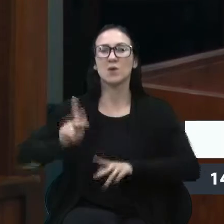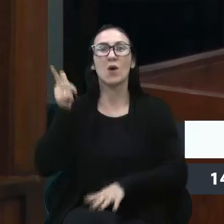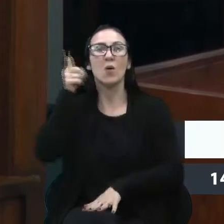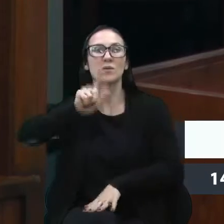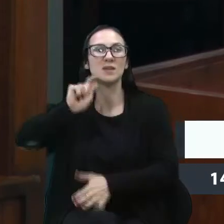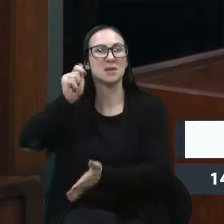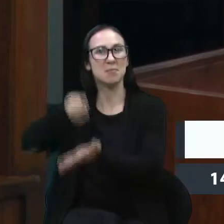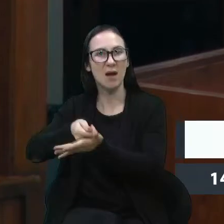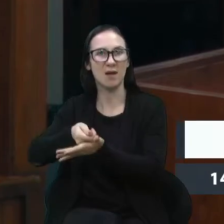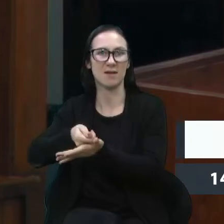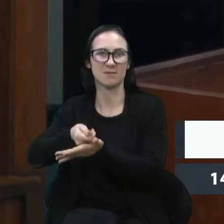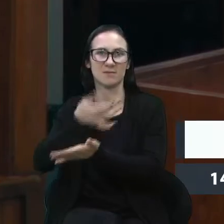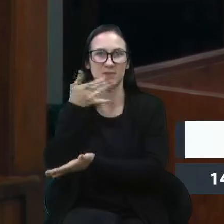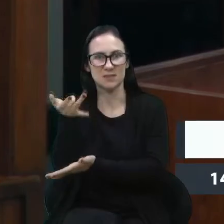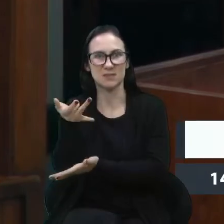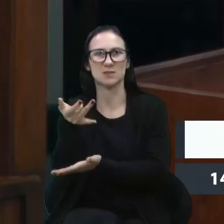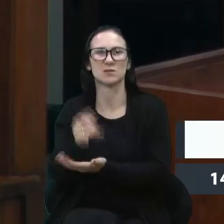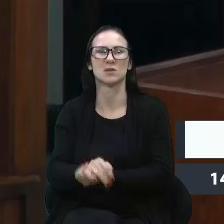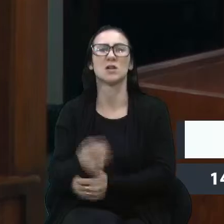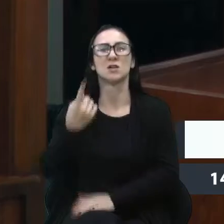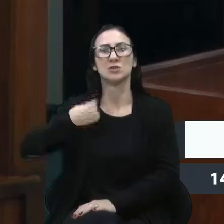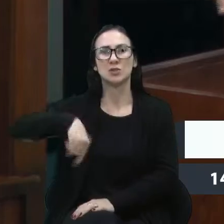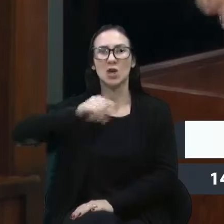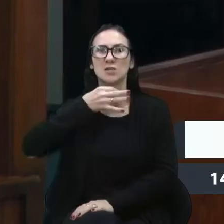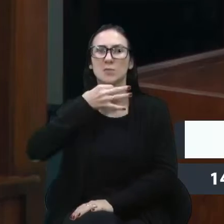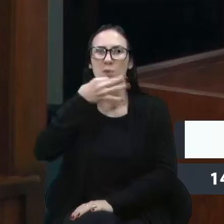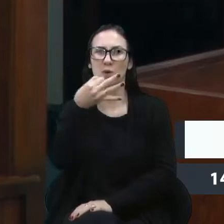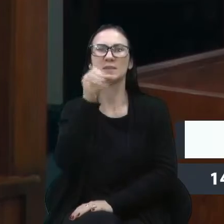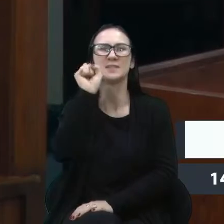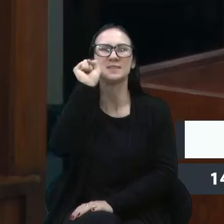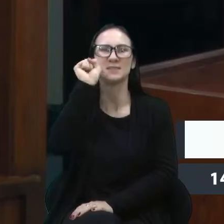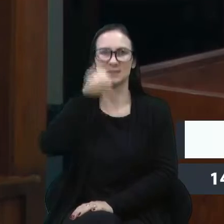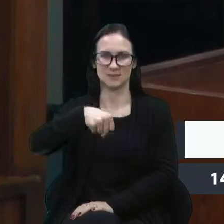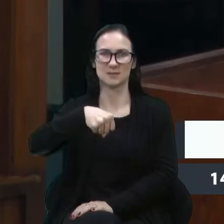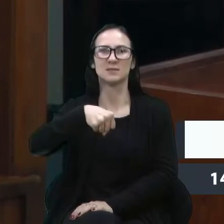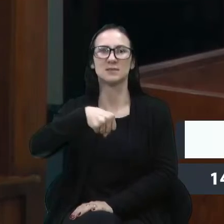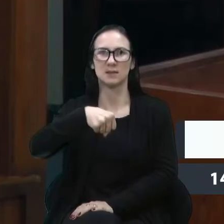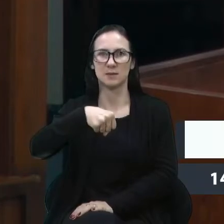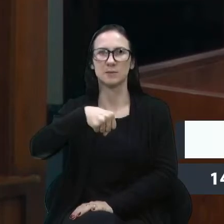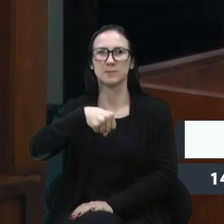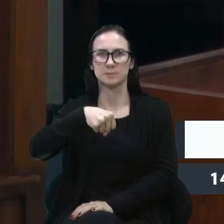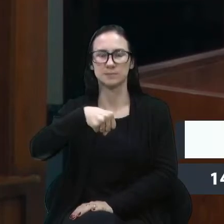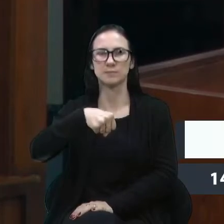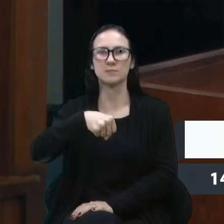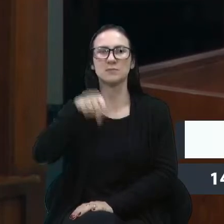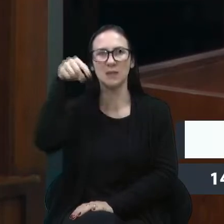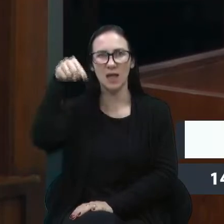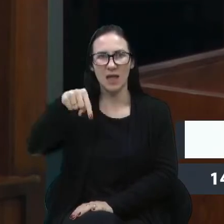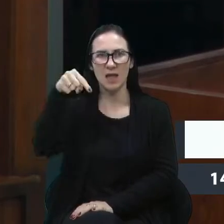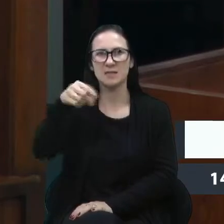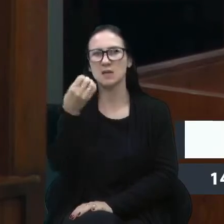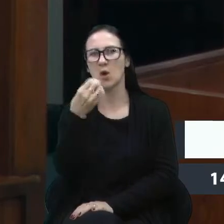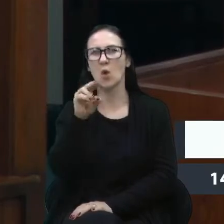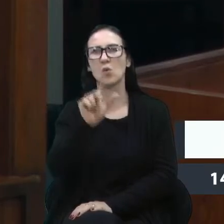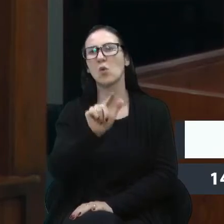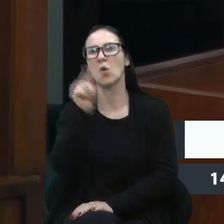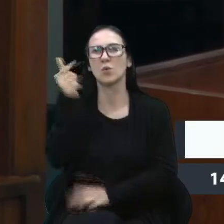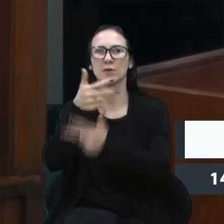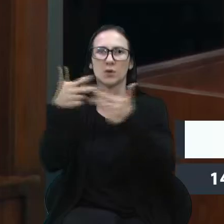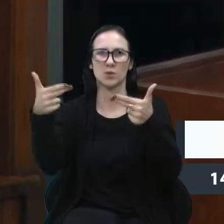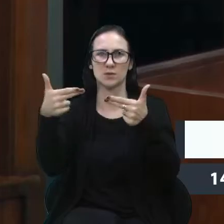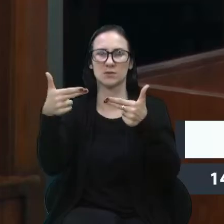O nosso posicionamento aqui vai ser favorável a essa e a qualquer medida que garanta direito.